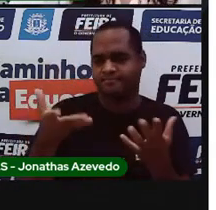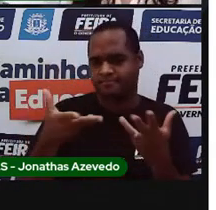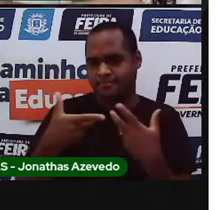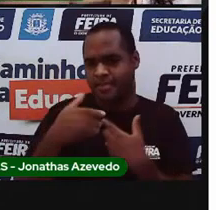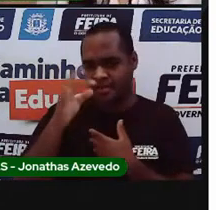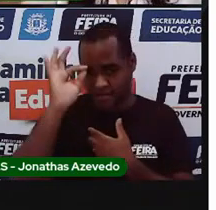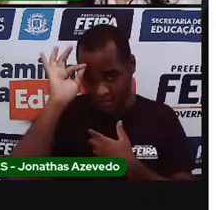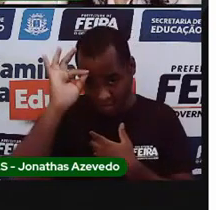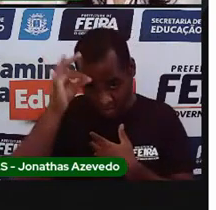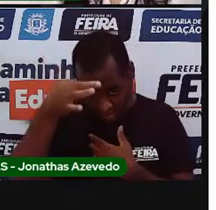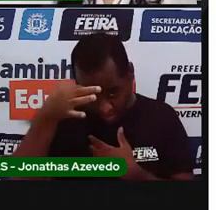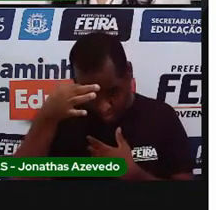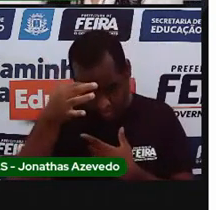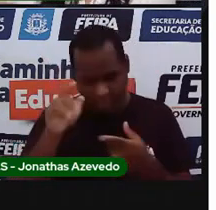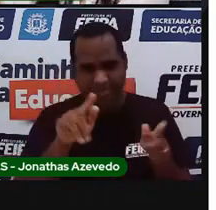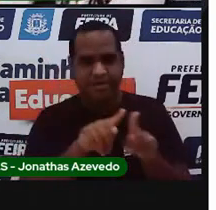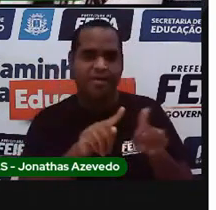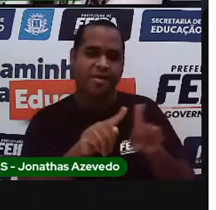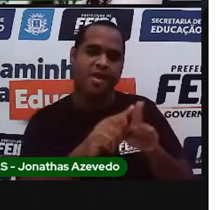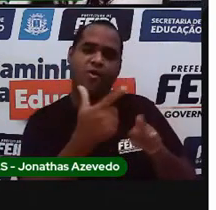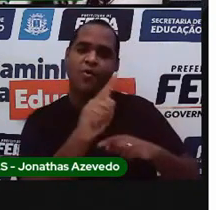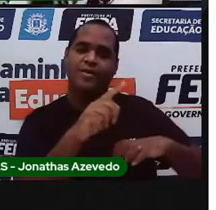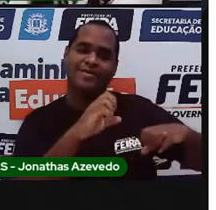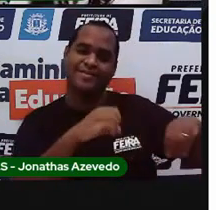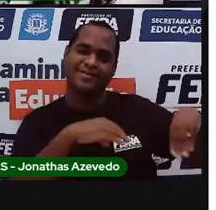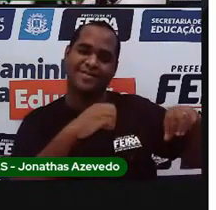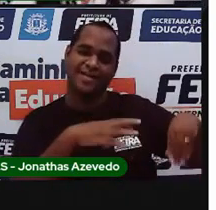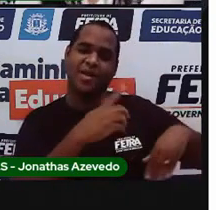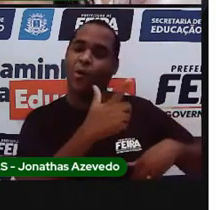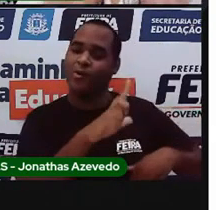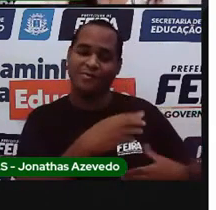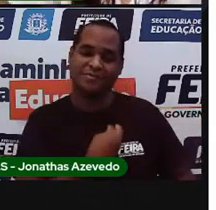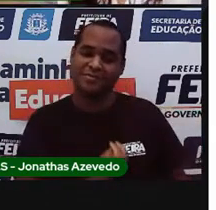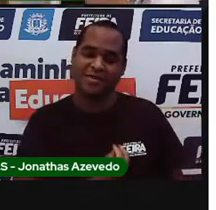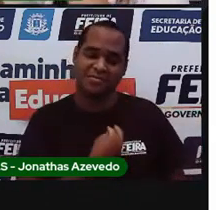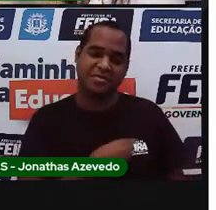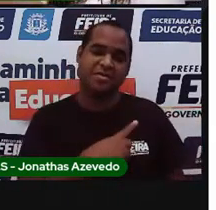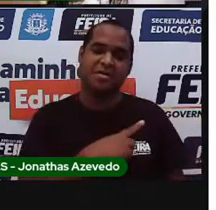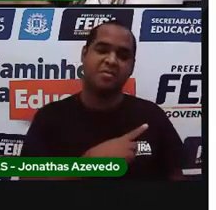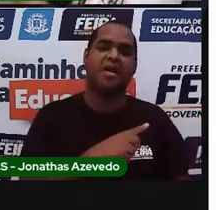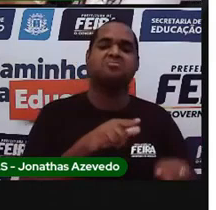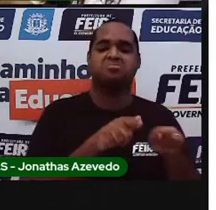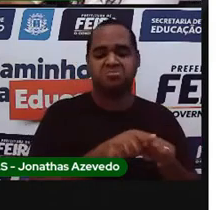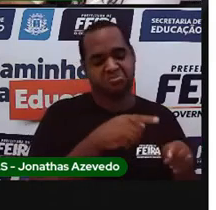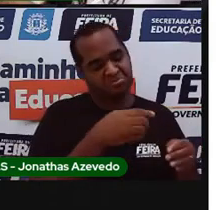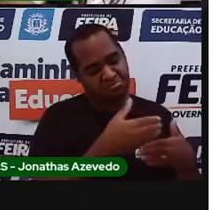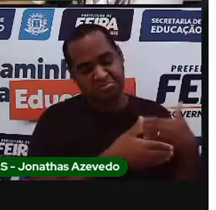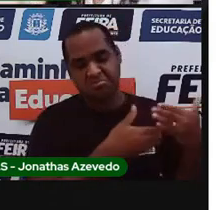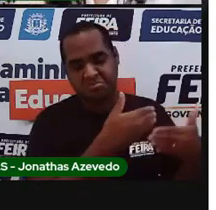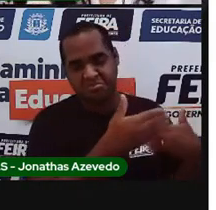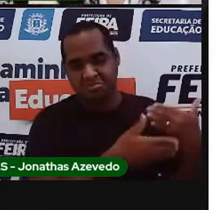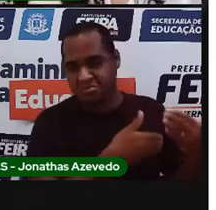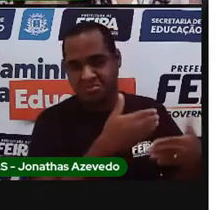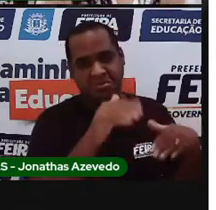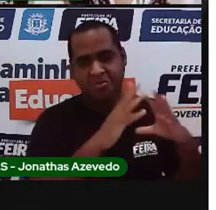irão passar para os que estiverem mais jovens. E a tradição permanece.